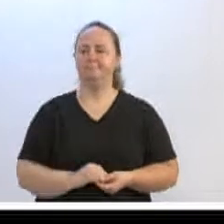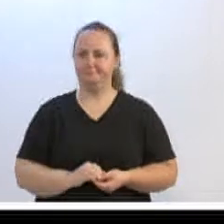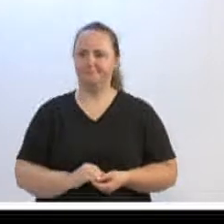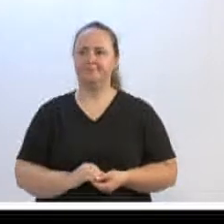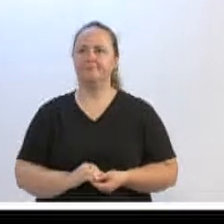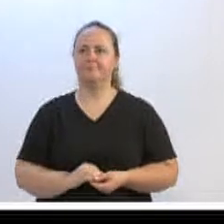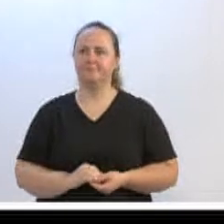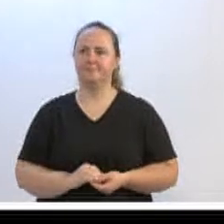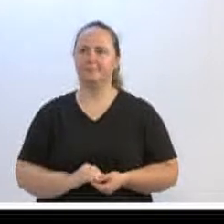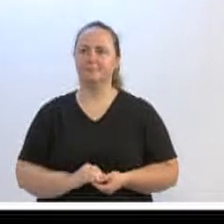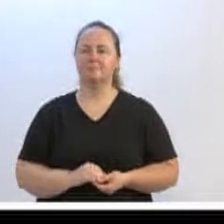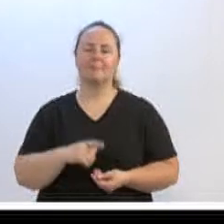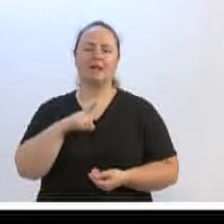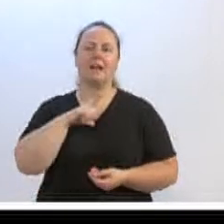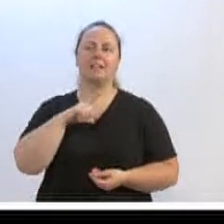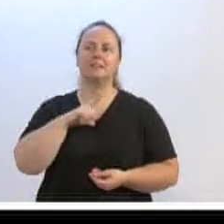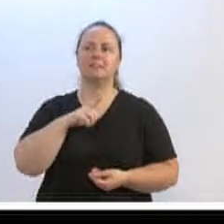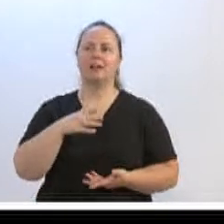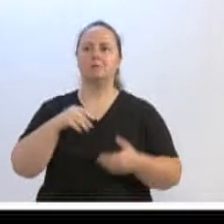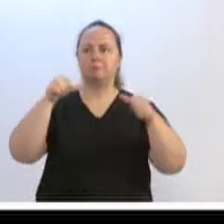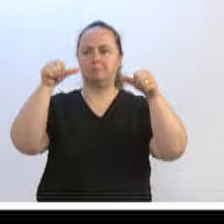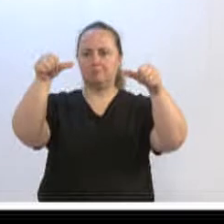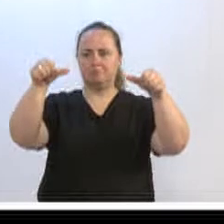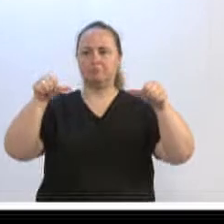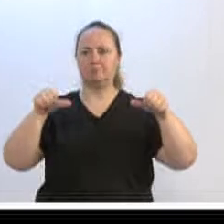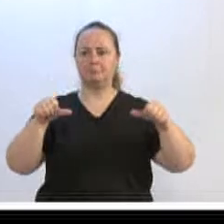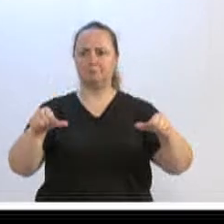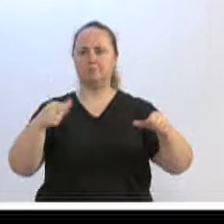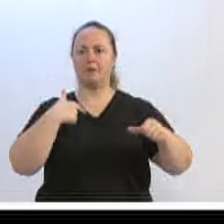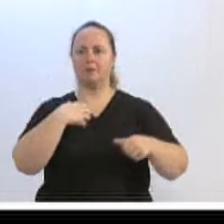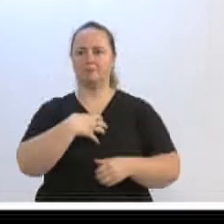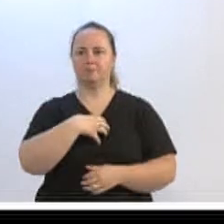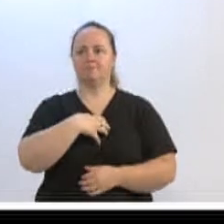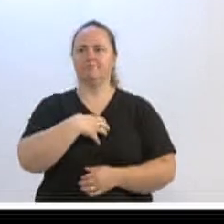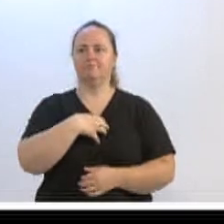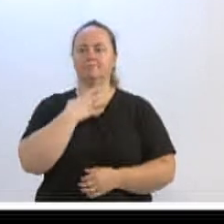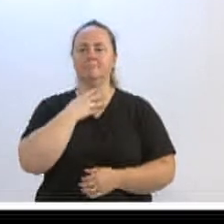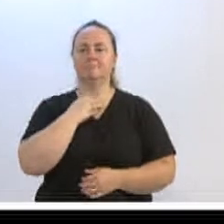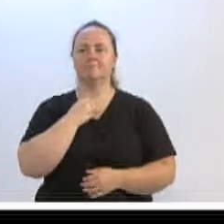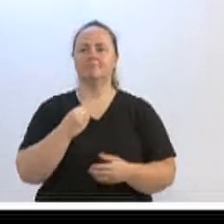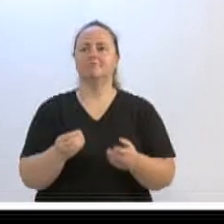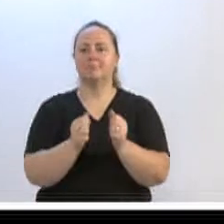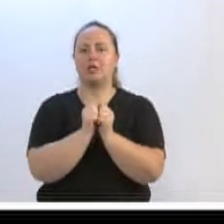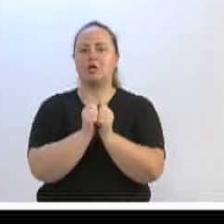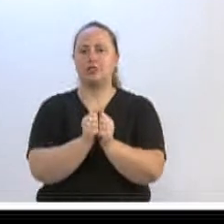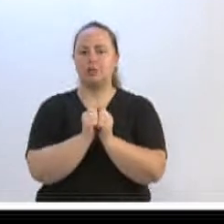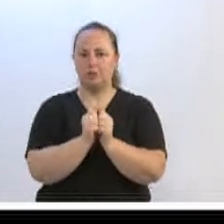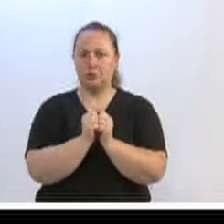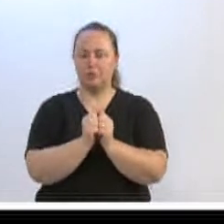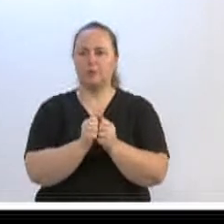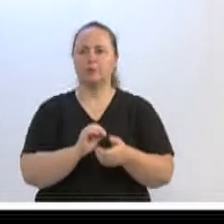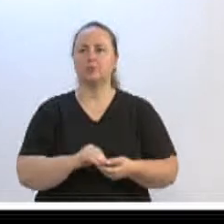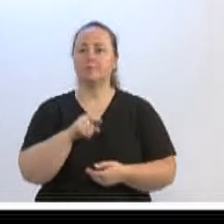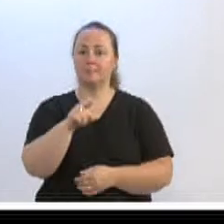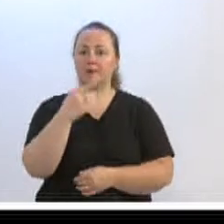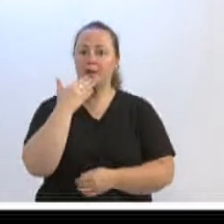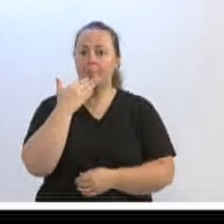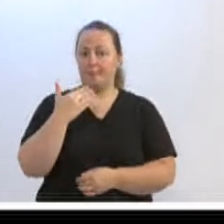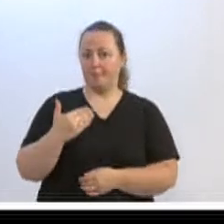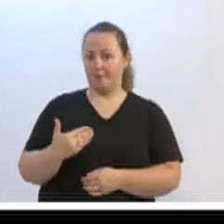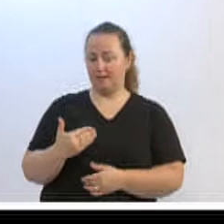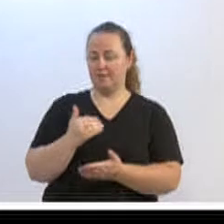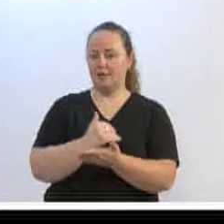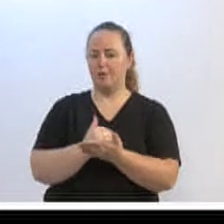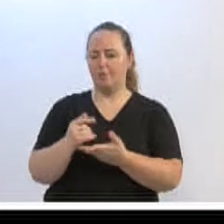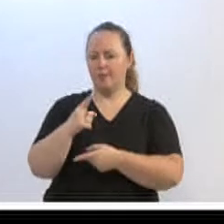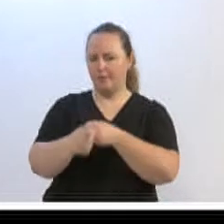esse cartaz, e aí eu posso dizer que fico muito orgulhoso de poder ter feito parte desse processo, onde ele me pede, lá no início do